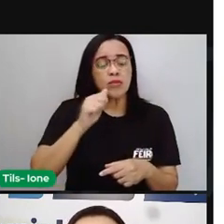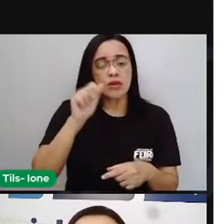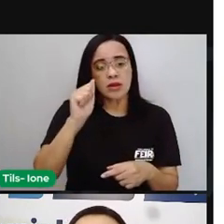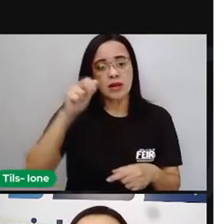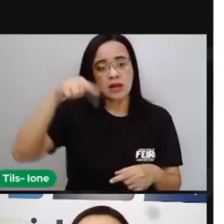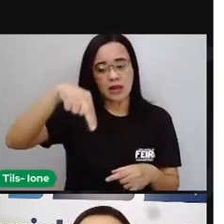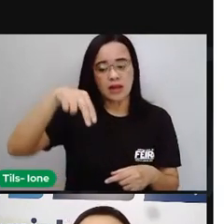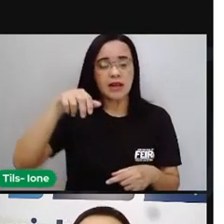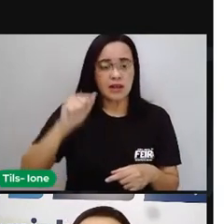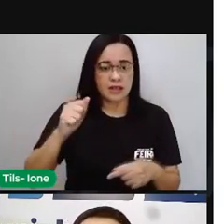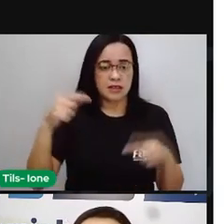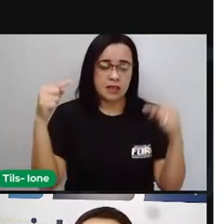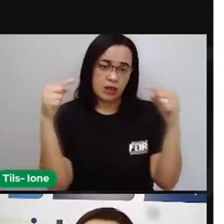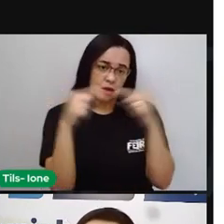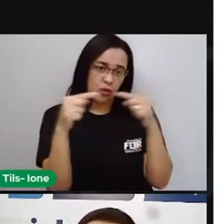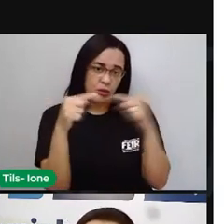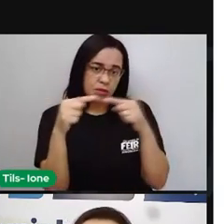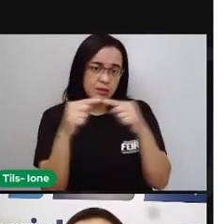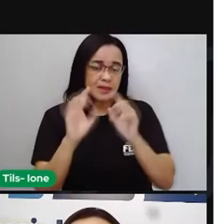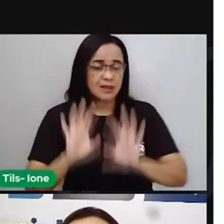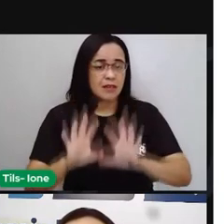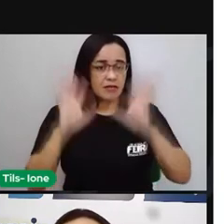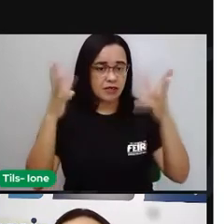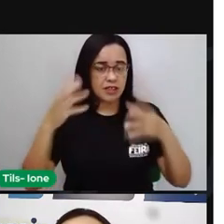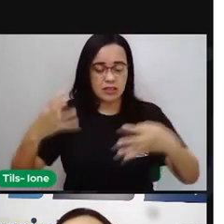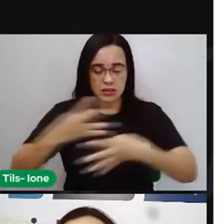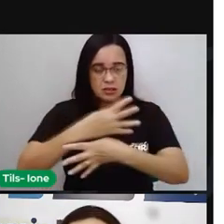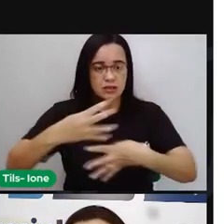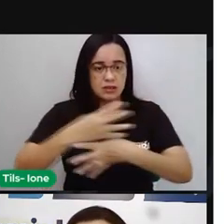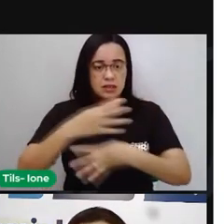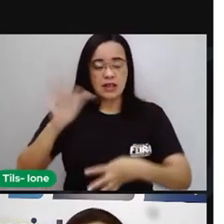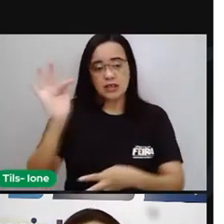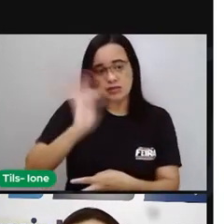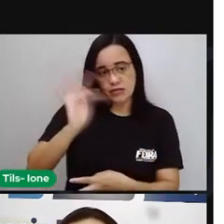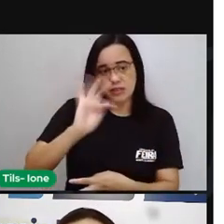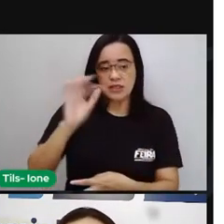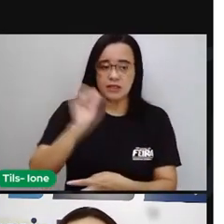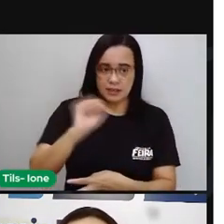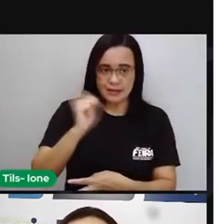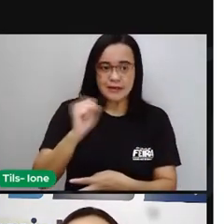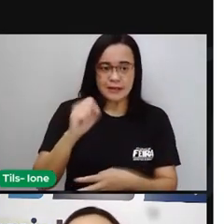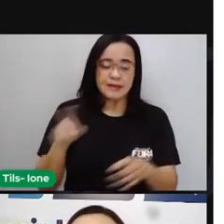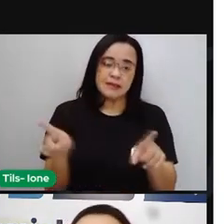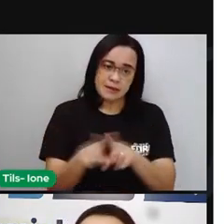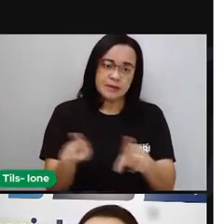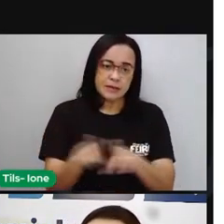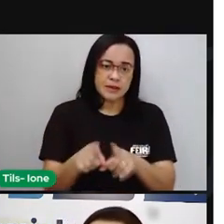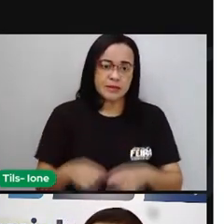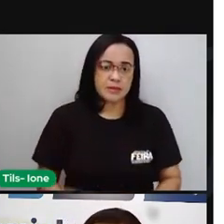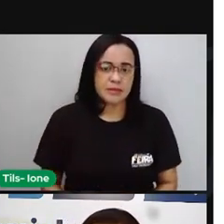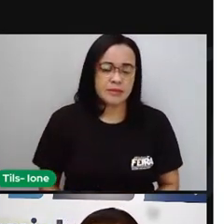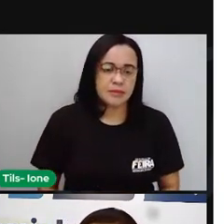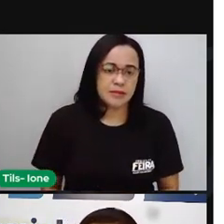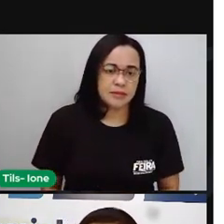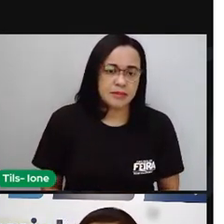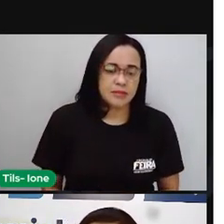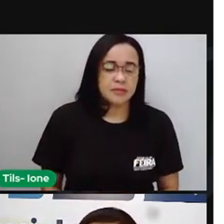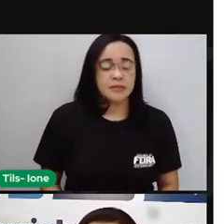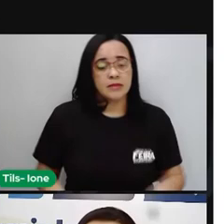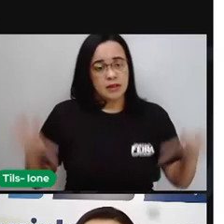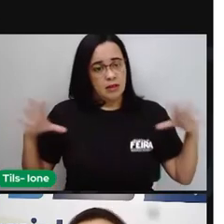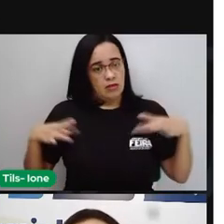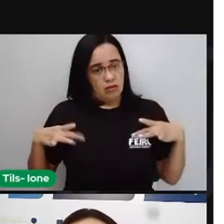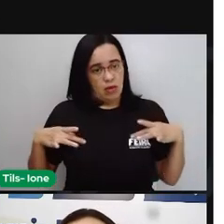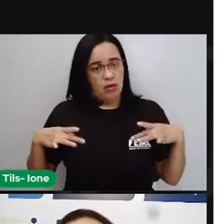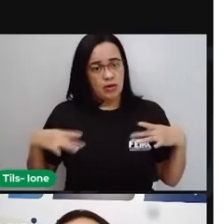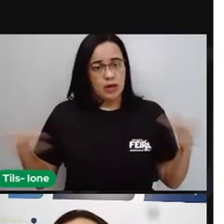uma simbologia muito grande em relação à nossa cidade, a Feira de Santana, sendo aí um feriado municipal,